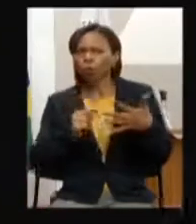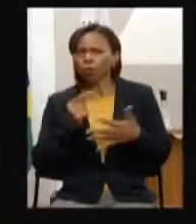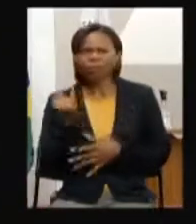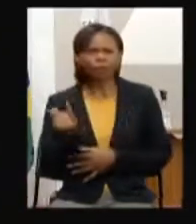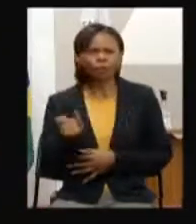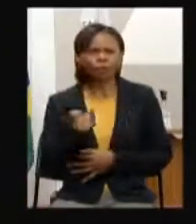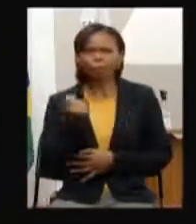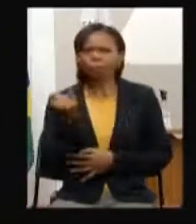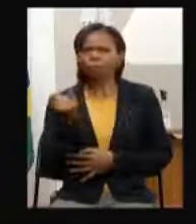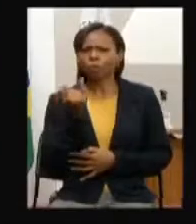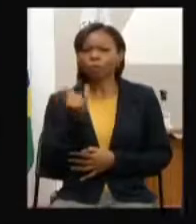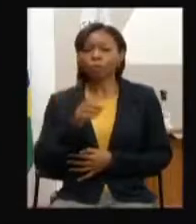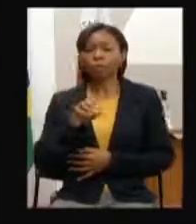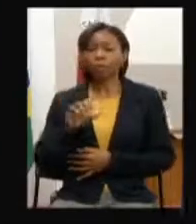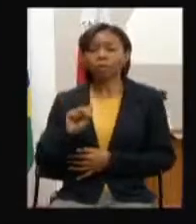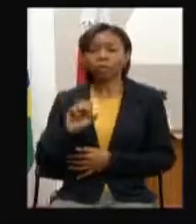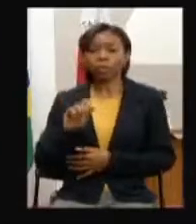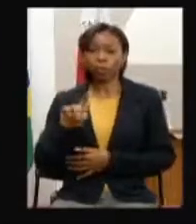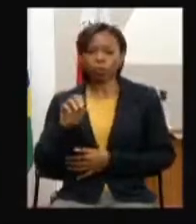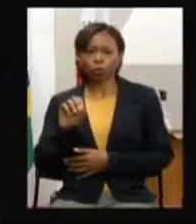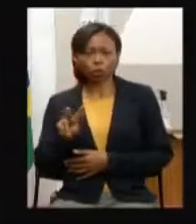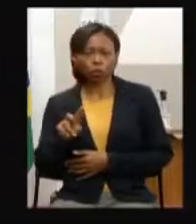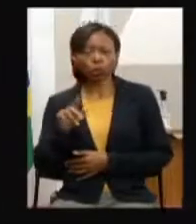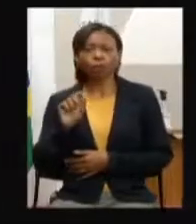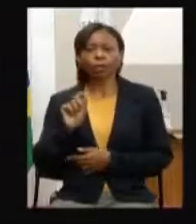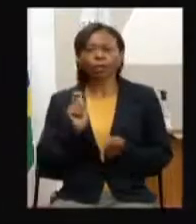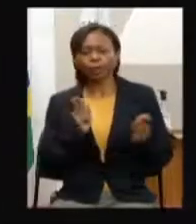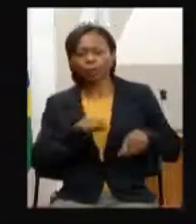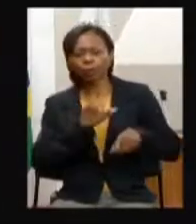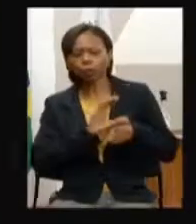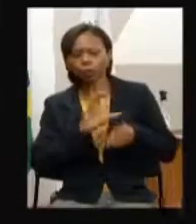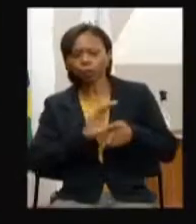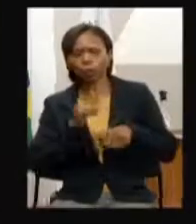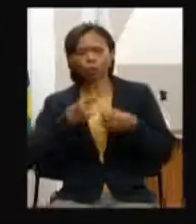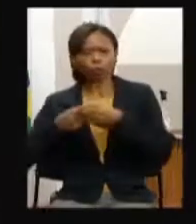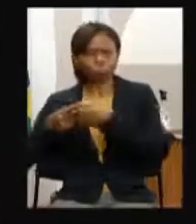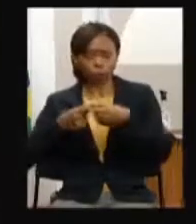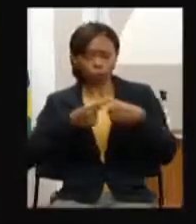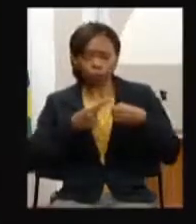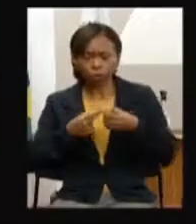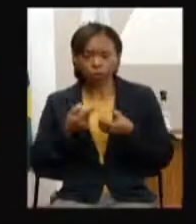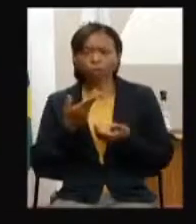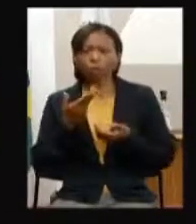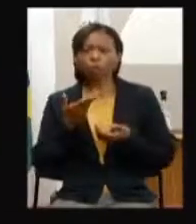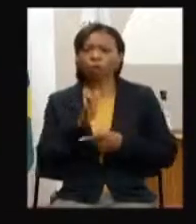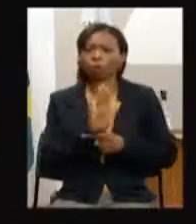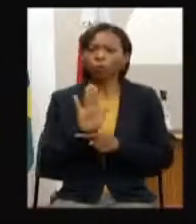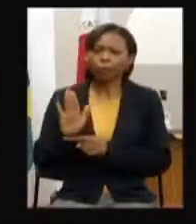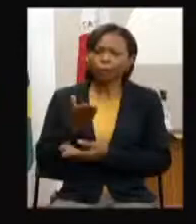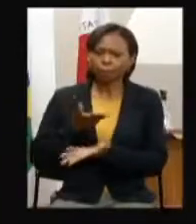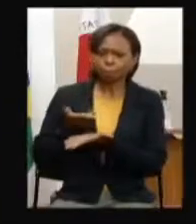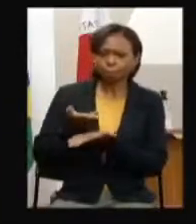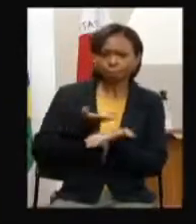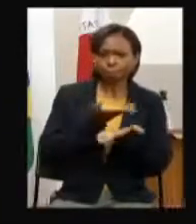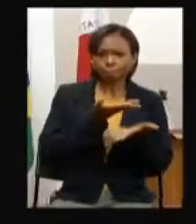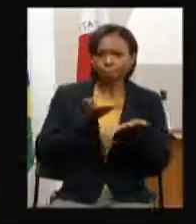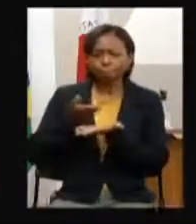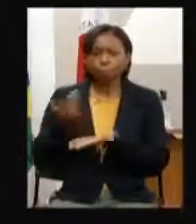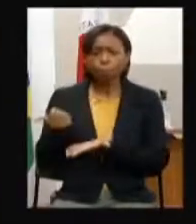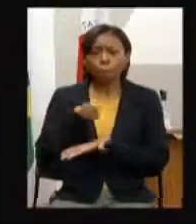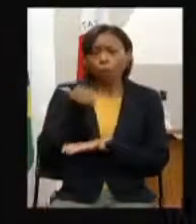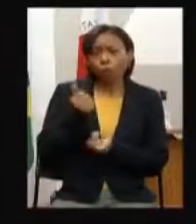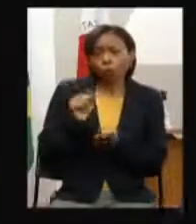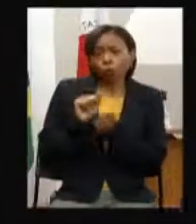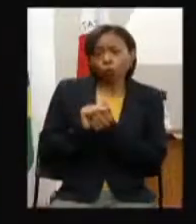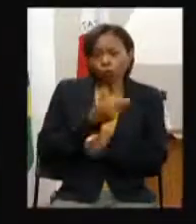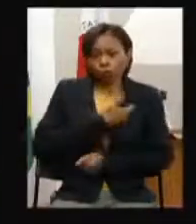colocada para a Segov da capacitação dos municípios e de uma interlocução melhor junto ao Governo Federal